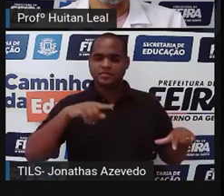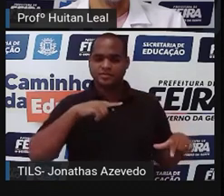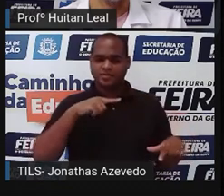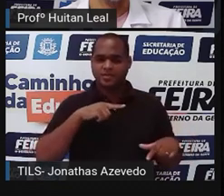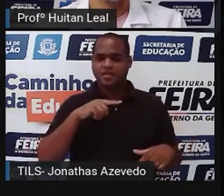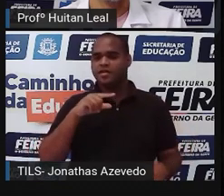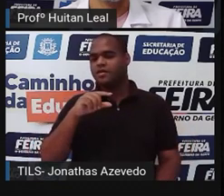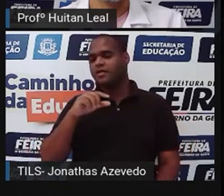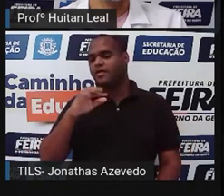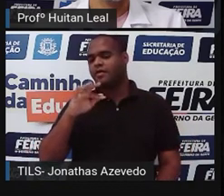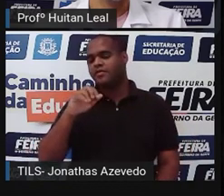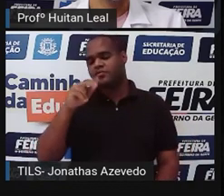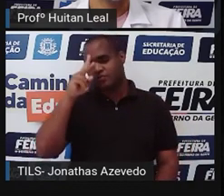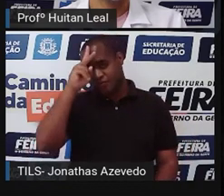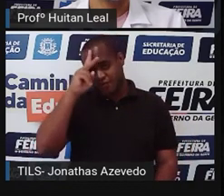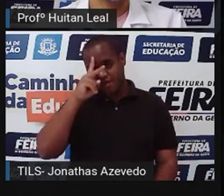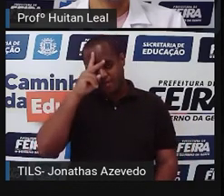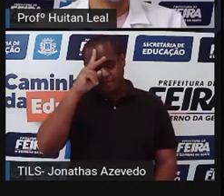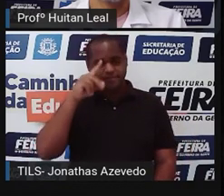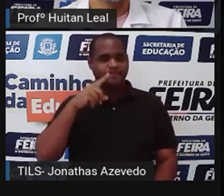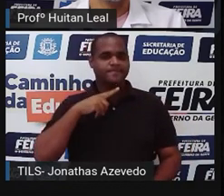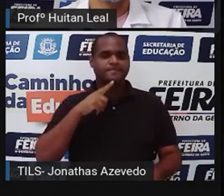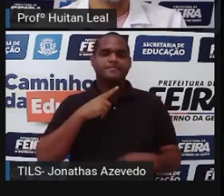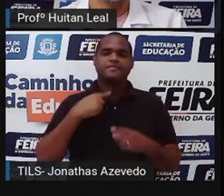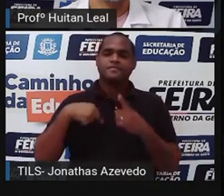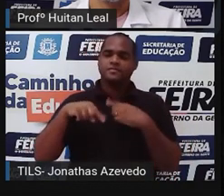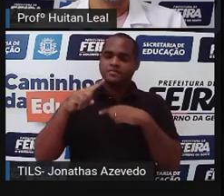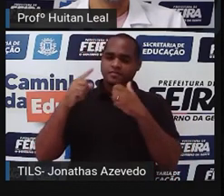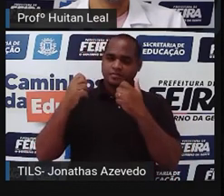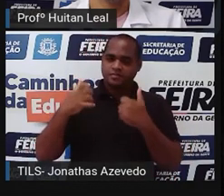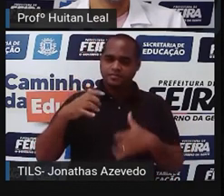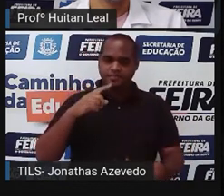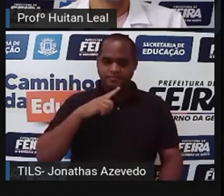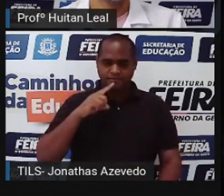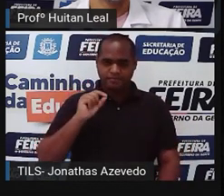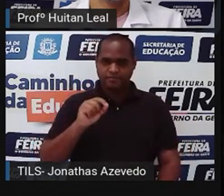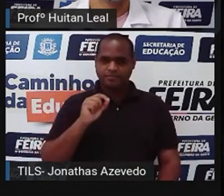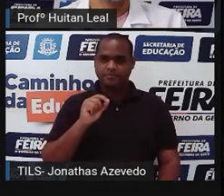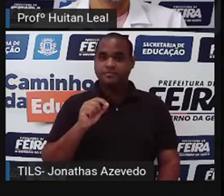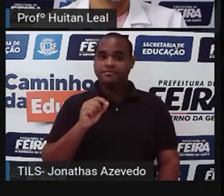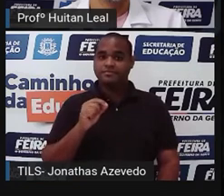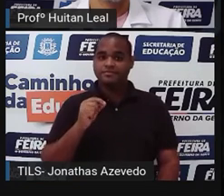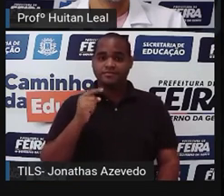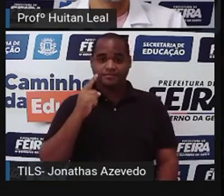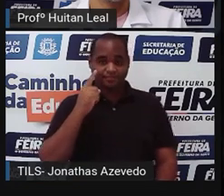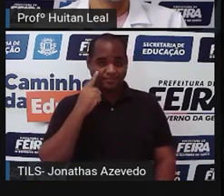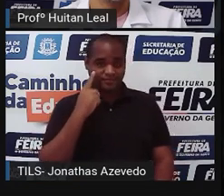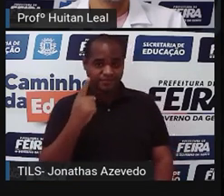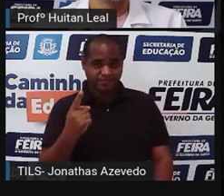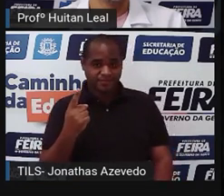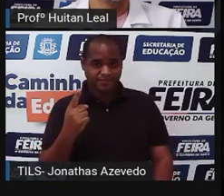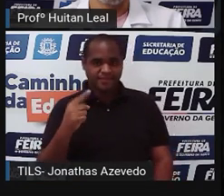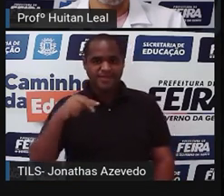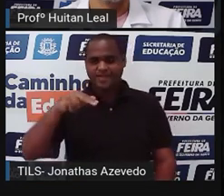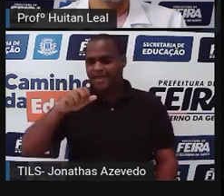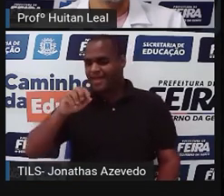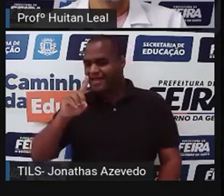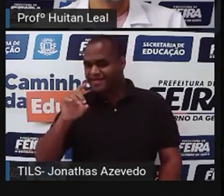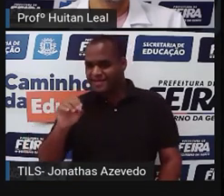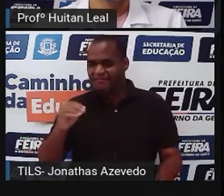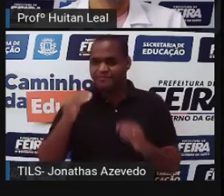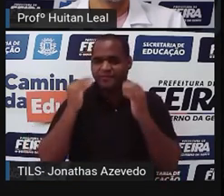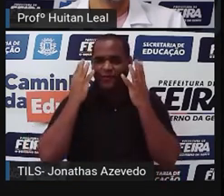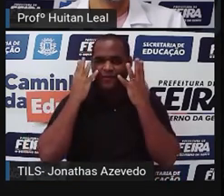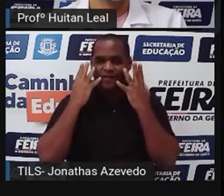fantástico, de uma história que nos traz elementos fantasiosos, vamos lembrar aqui, por exemplo, das crônicas de Nárnia.